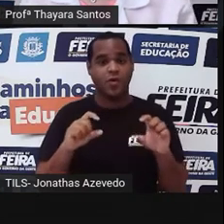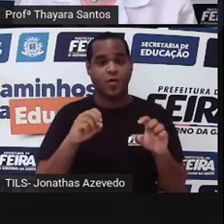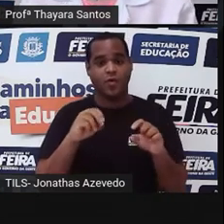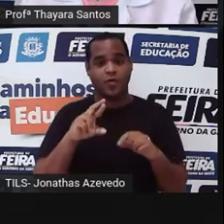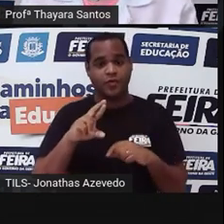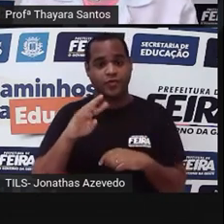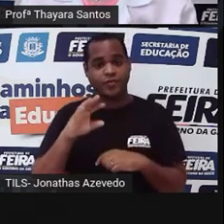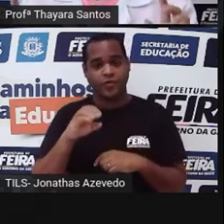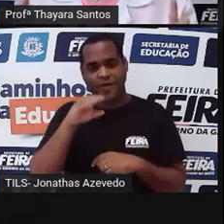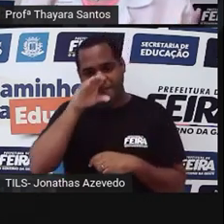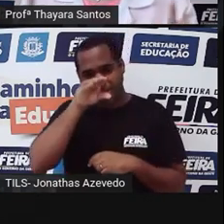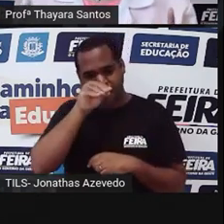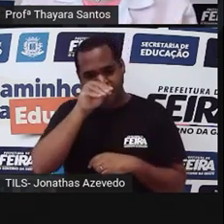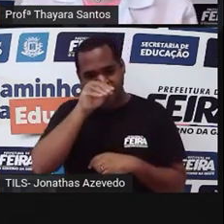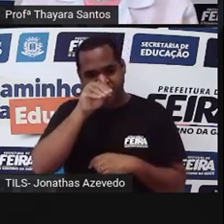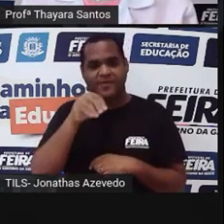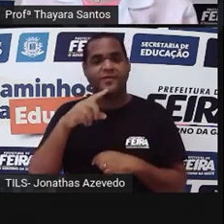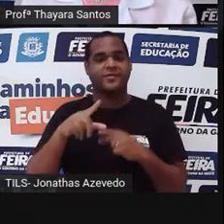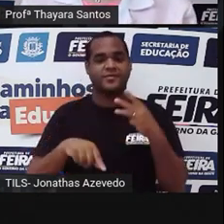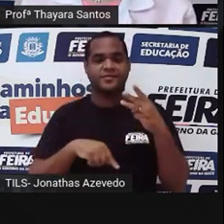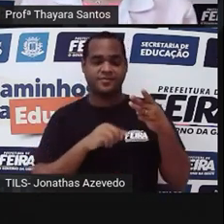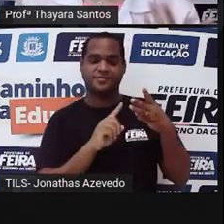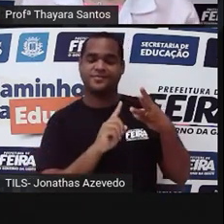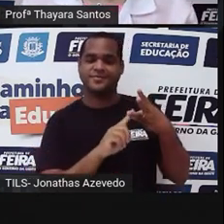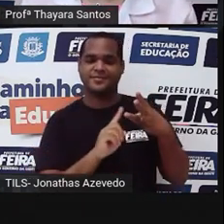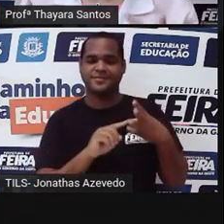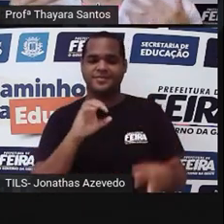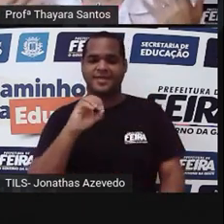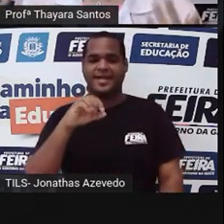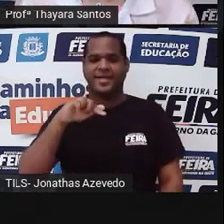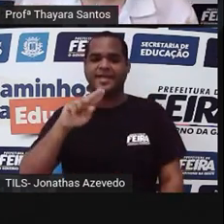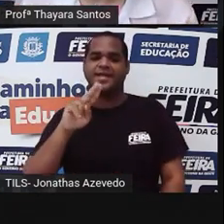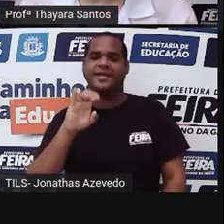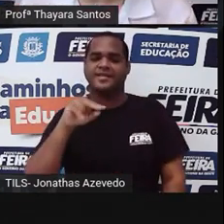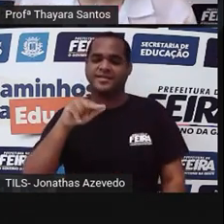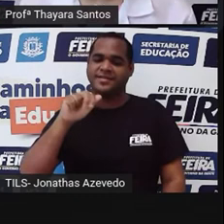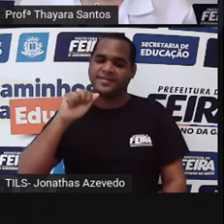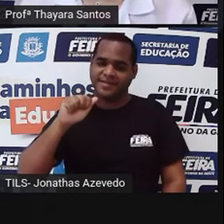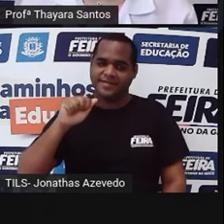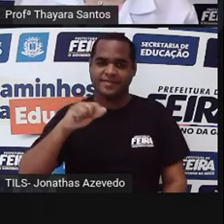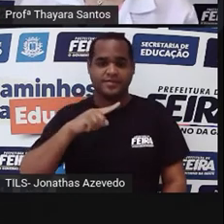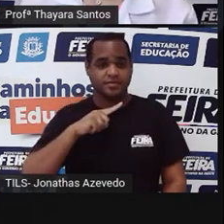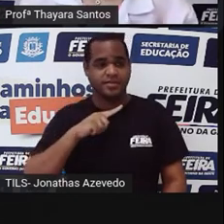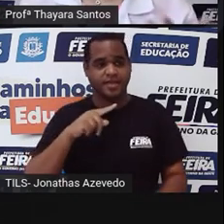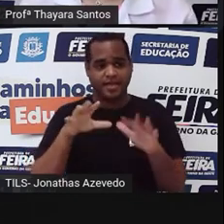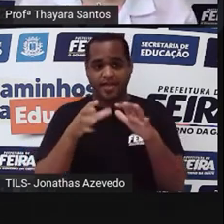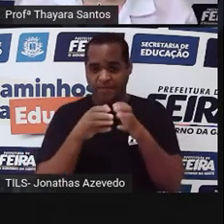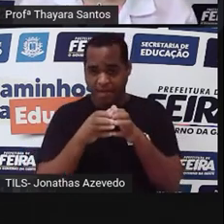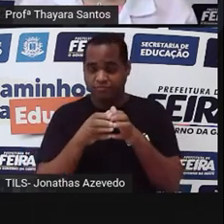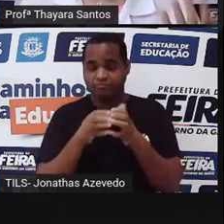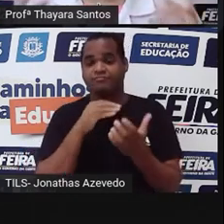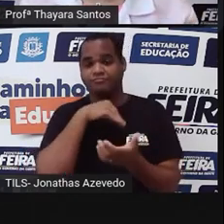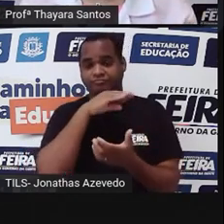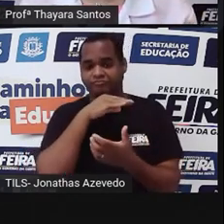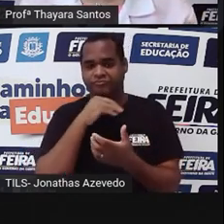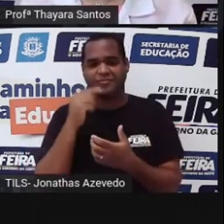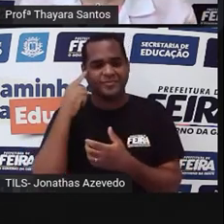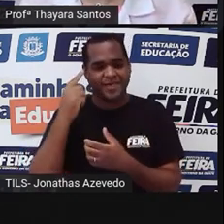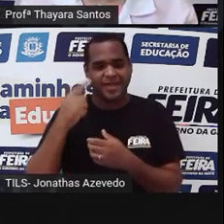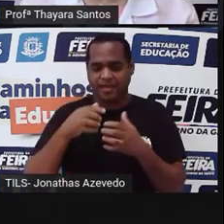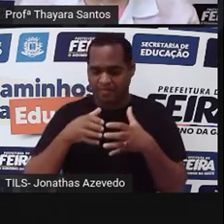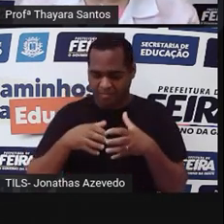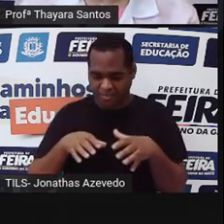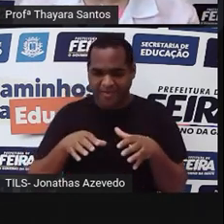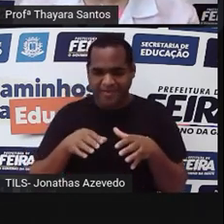e a equidina. Então, são os dois únicos animais do grupo dos monotremados. Então, eles não têm placenta, eles se